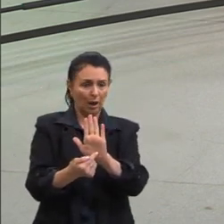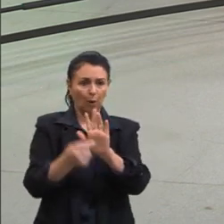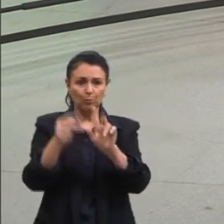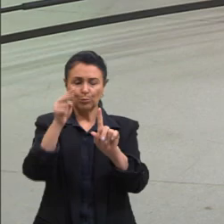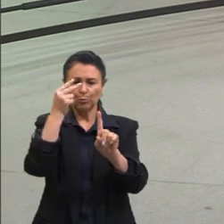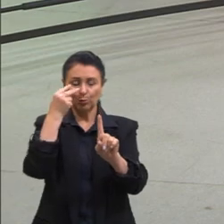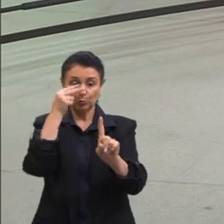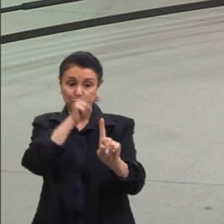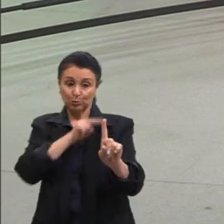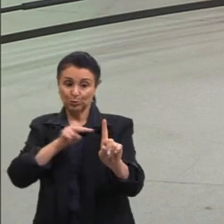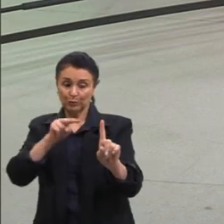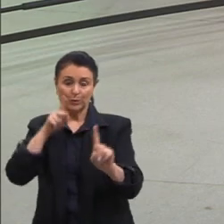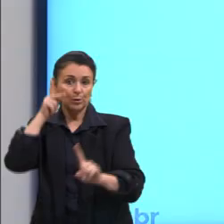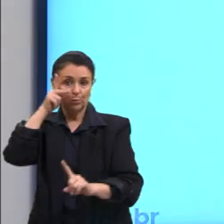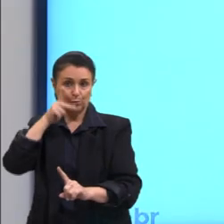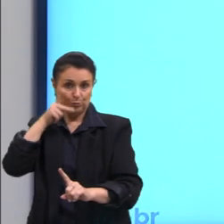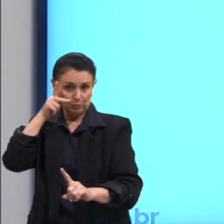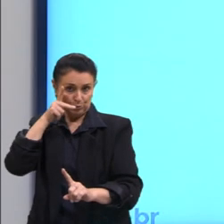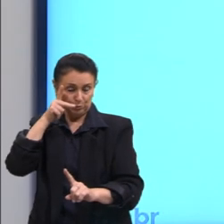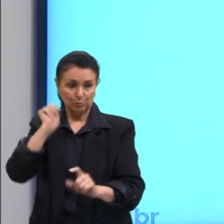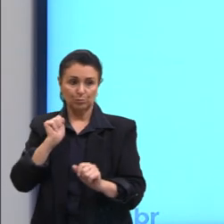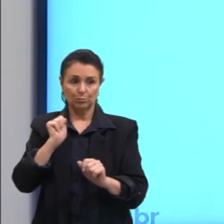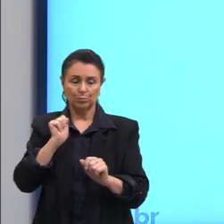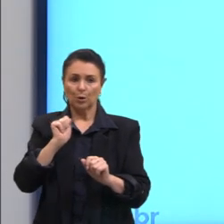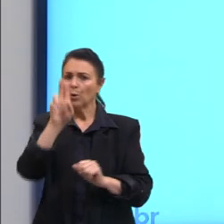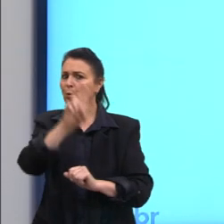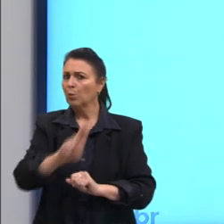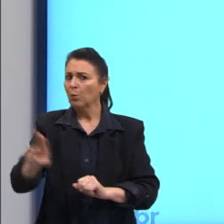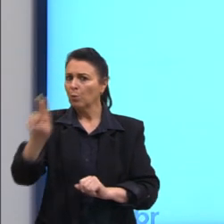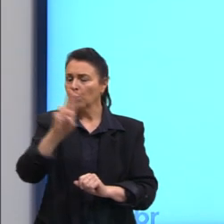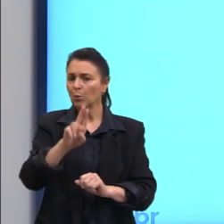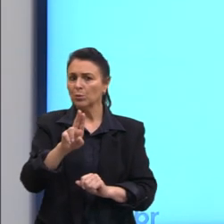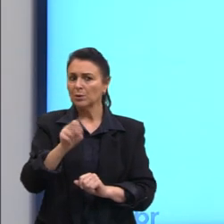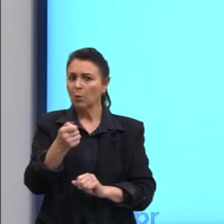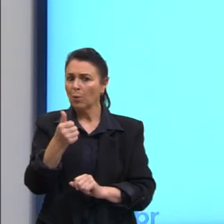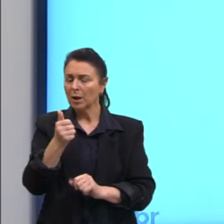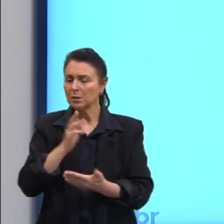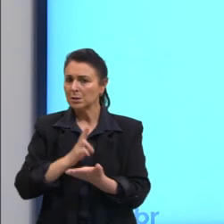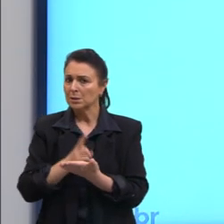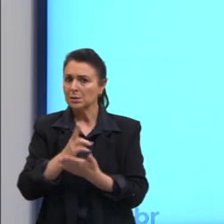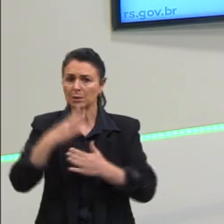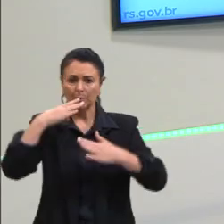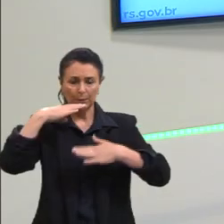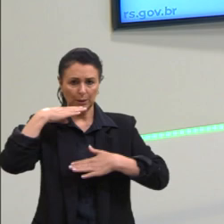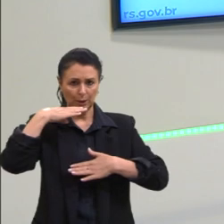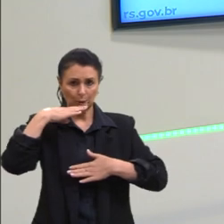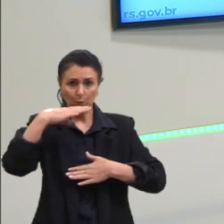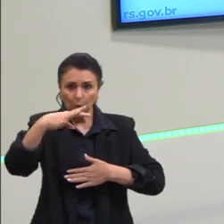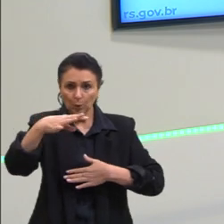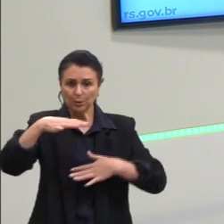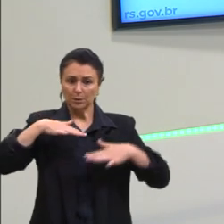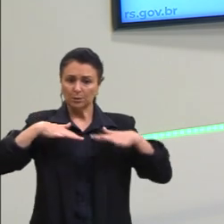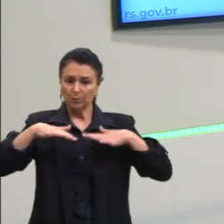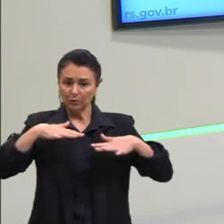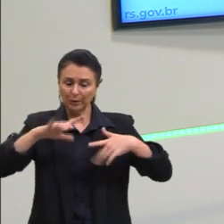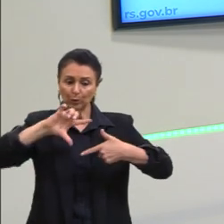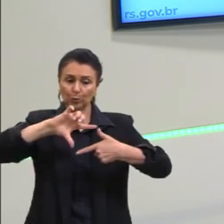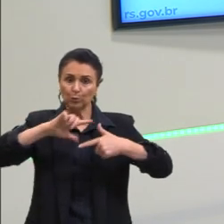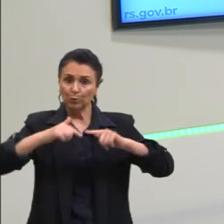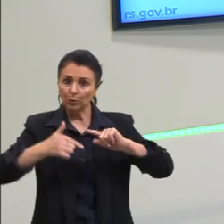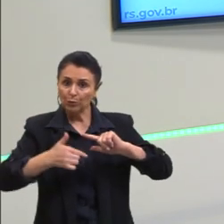político, explora na sua grande maioria cores, movimento, forma,